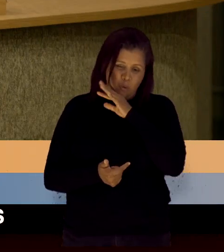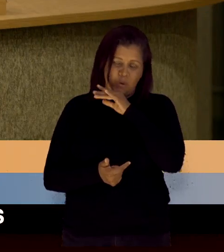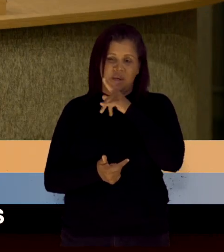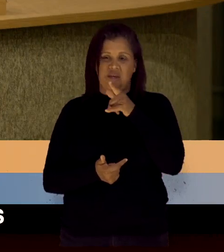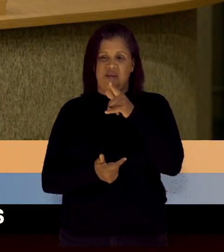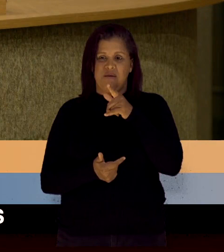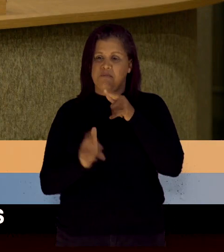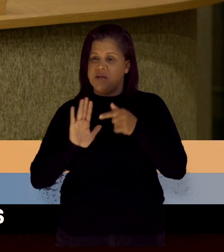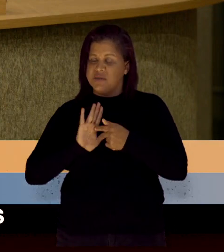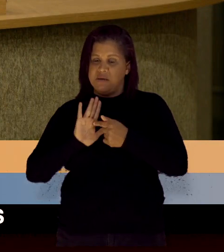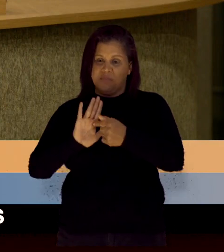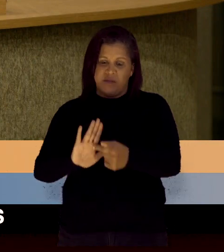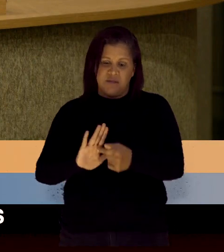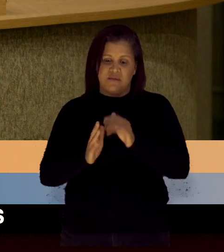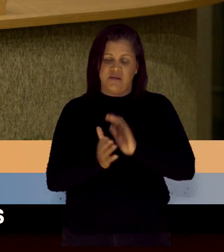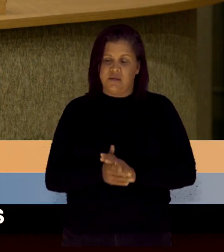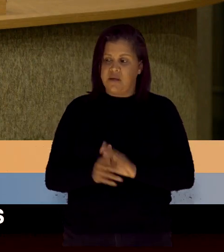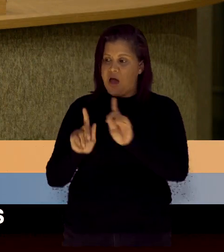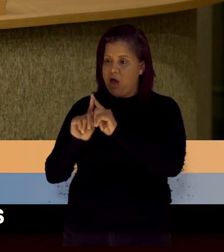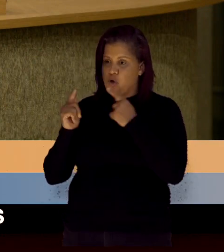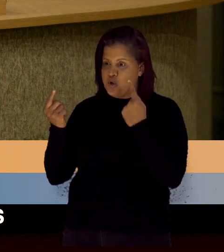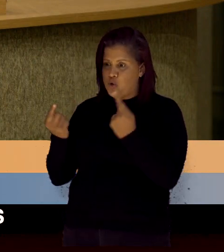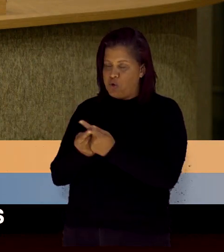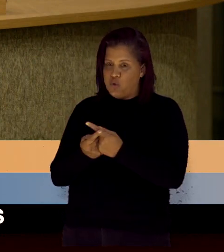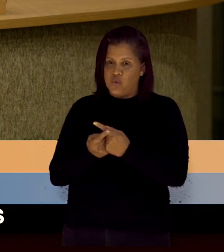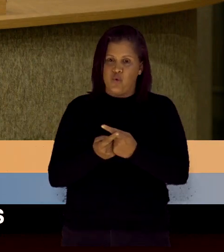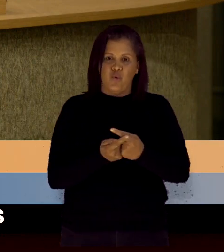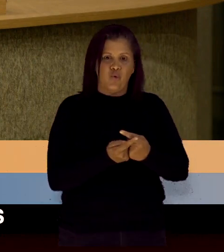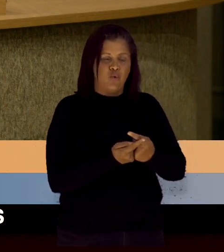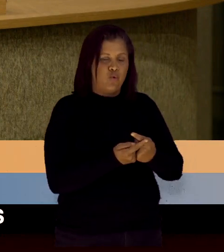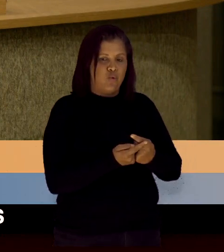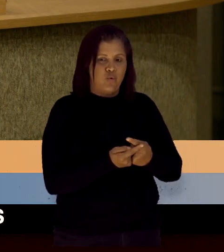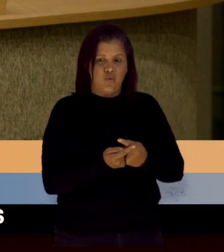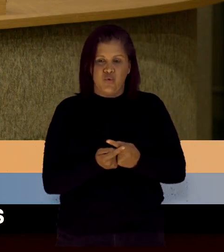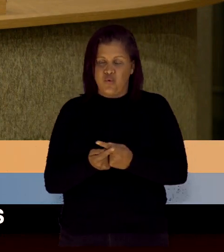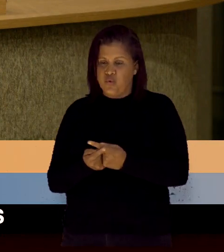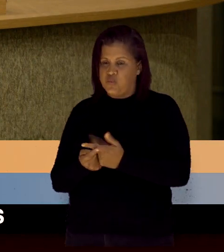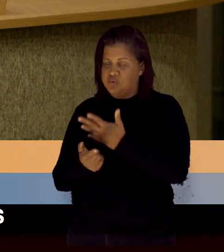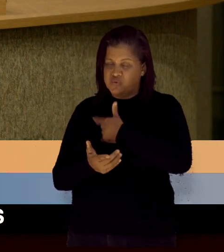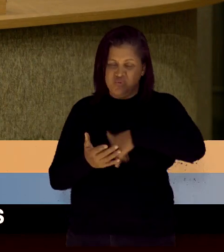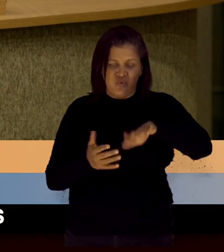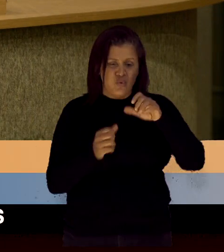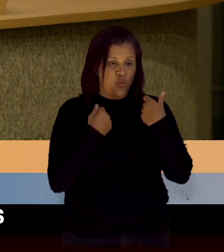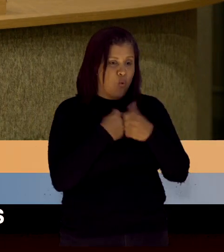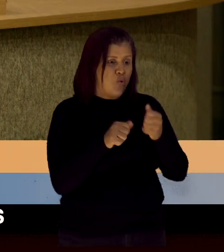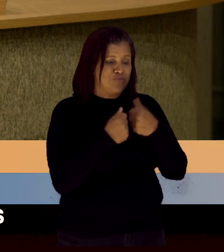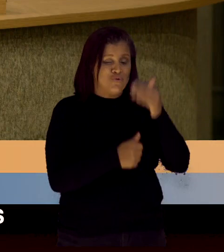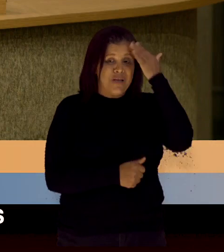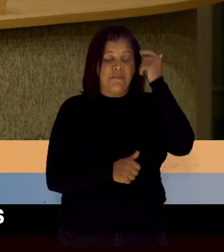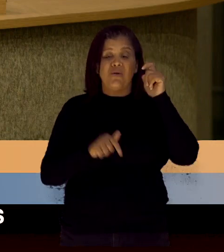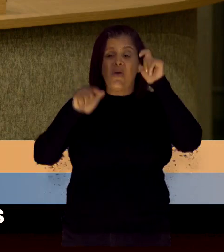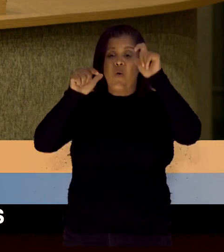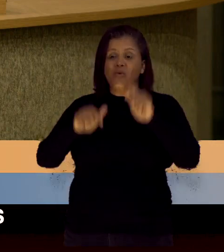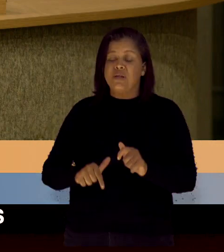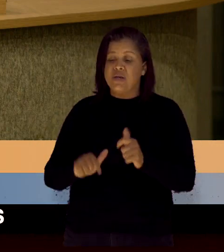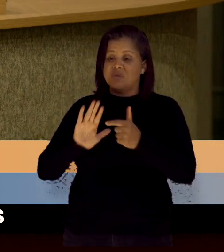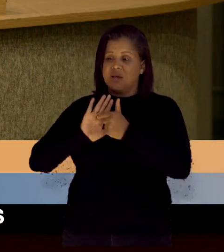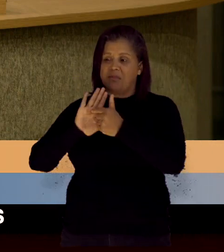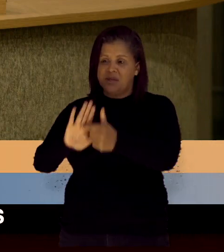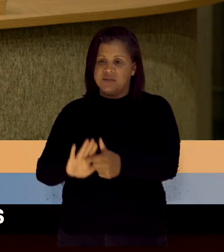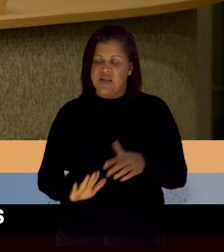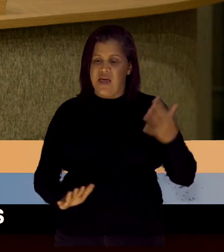se apresentar. Grupos de afoxés que no ônibus não sabiam nem onde iam se apresentar.